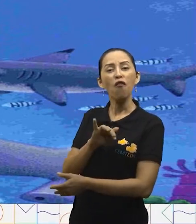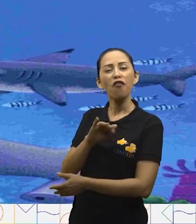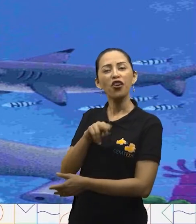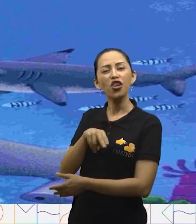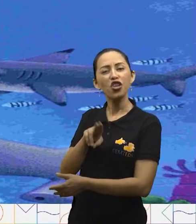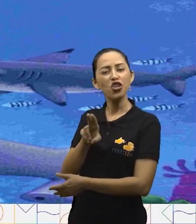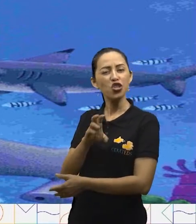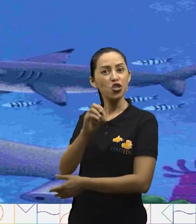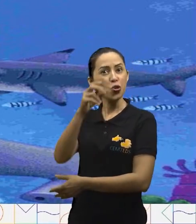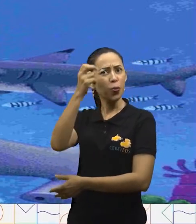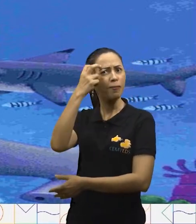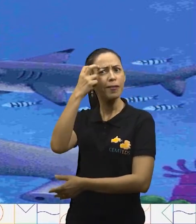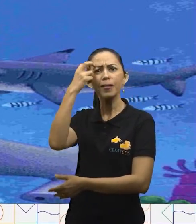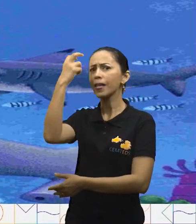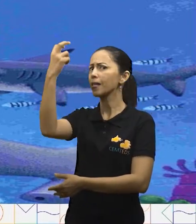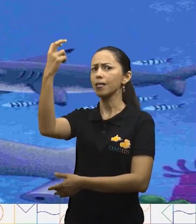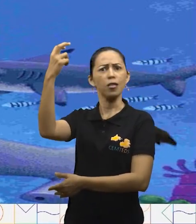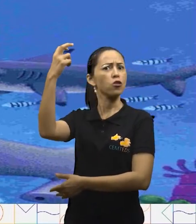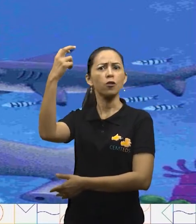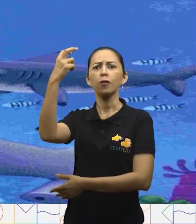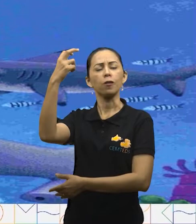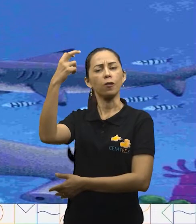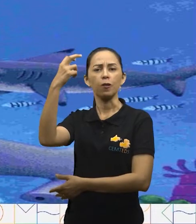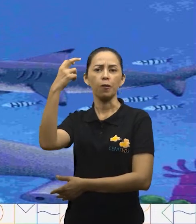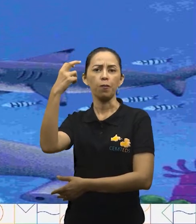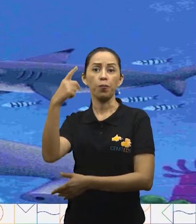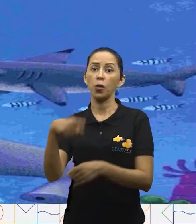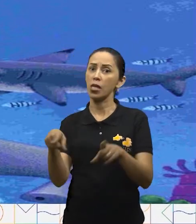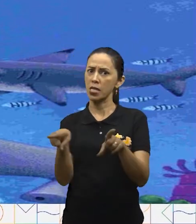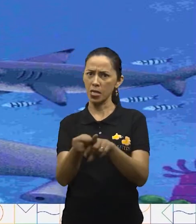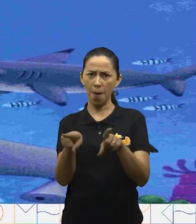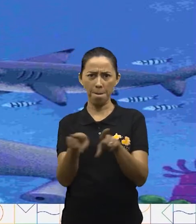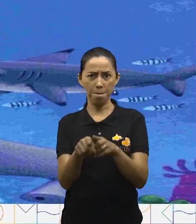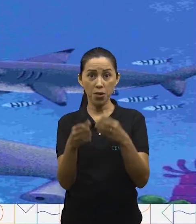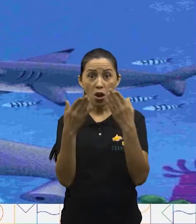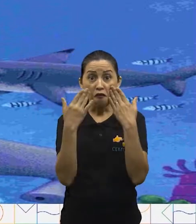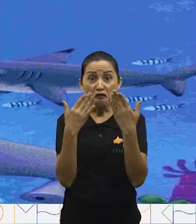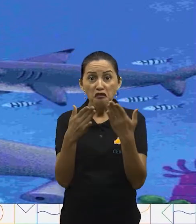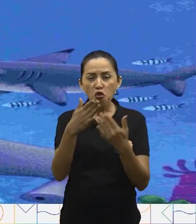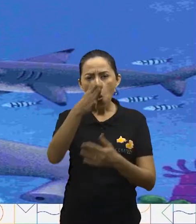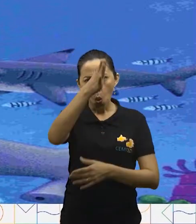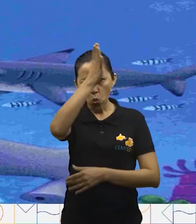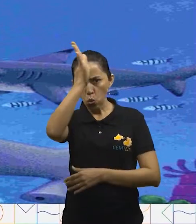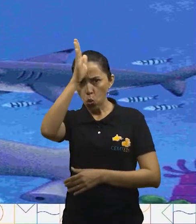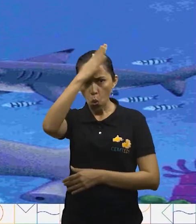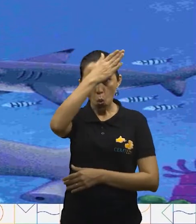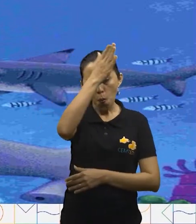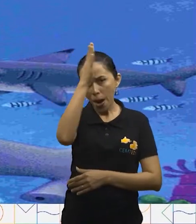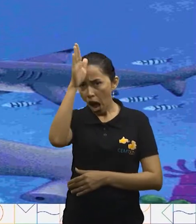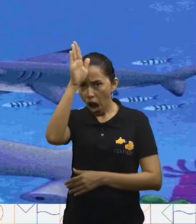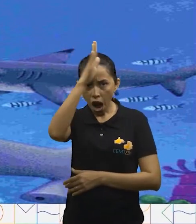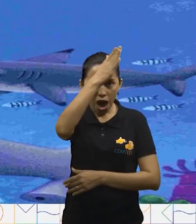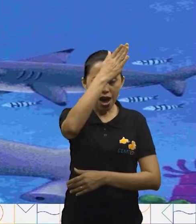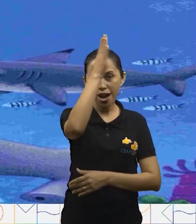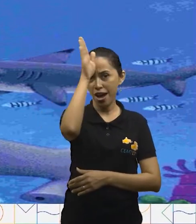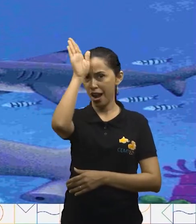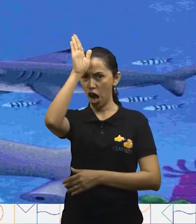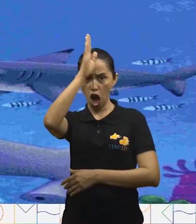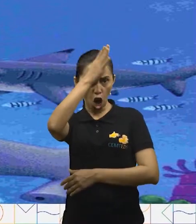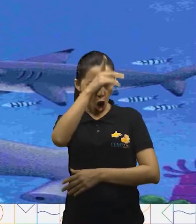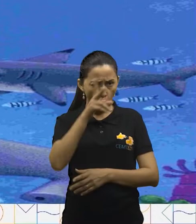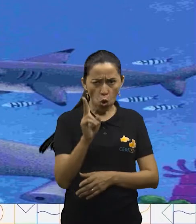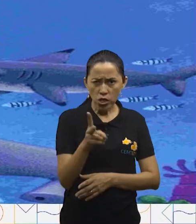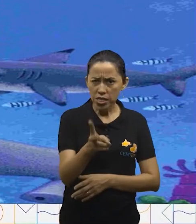inteligentíssimos. E os tubarões, muito emproados, que andam